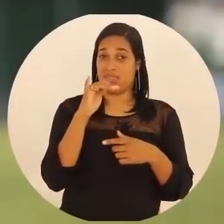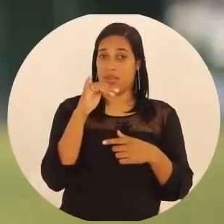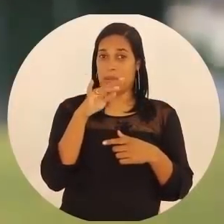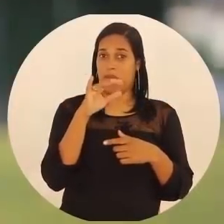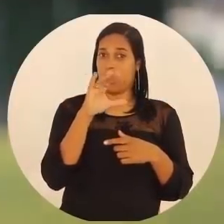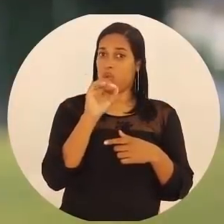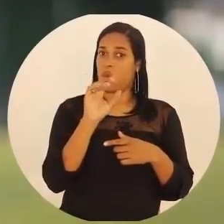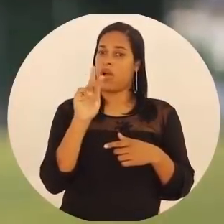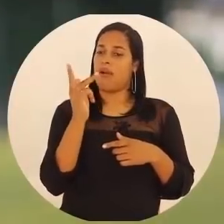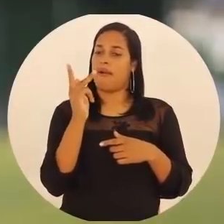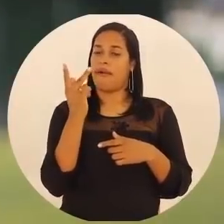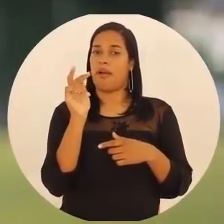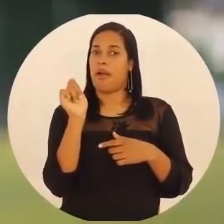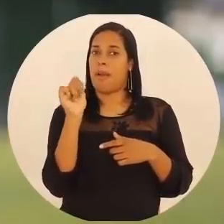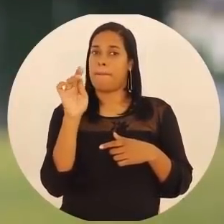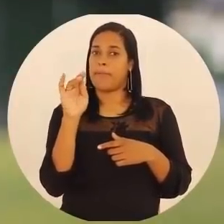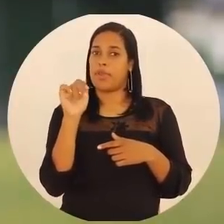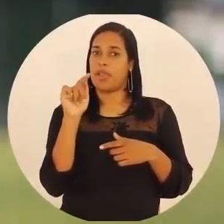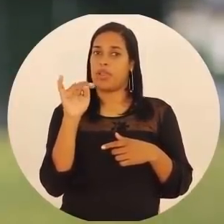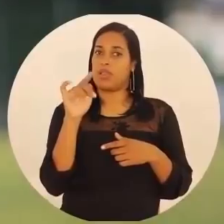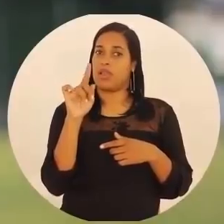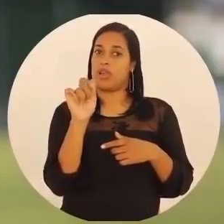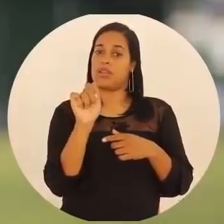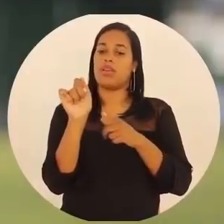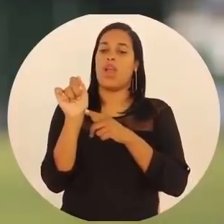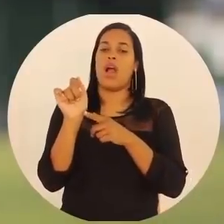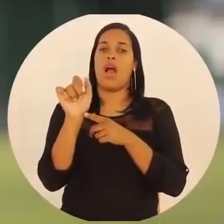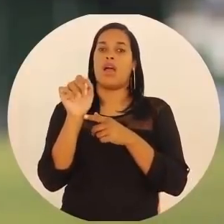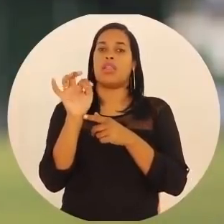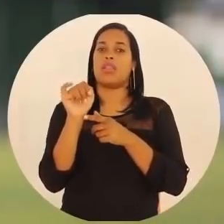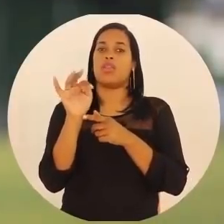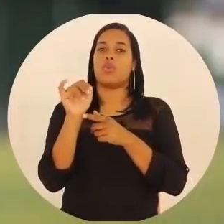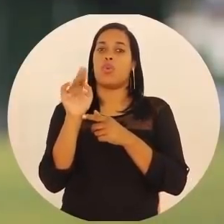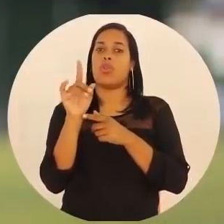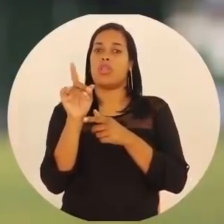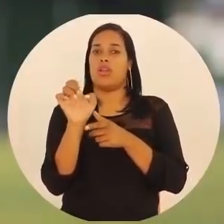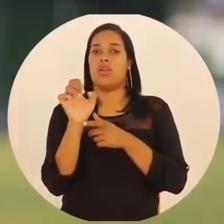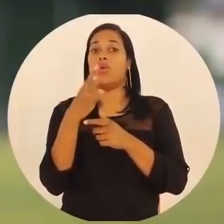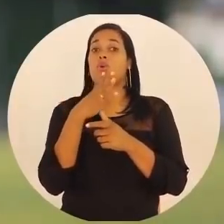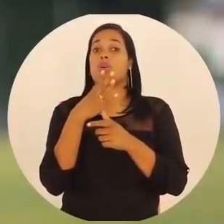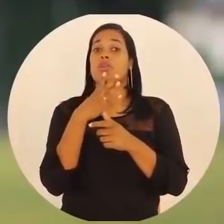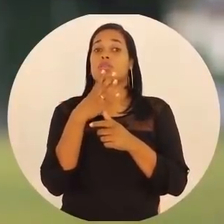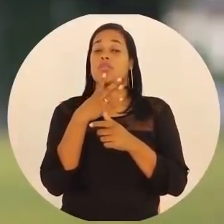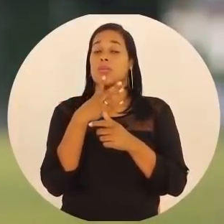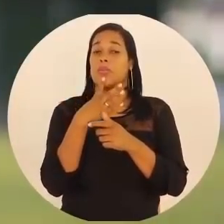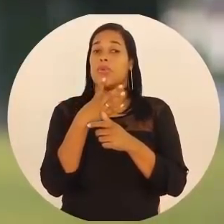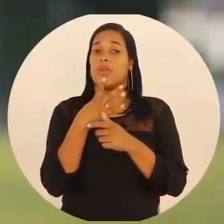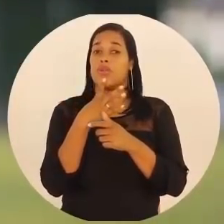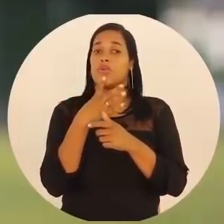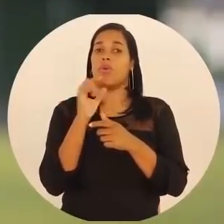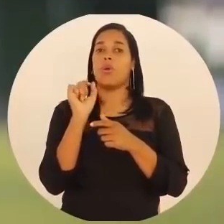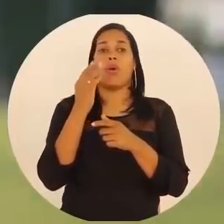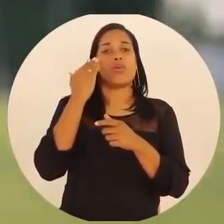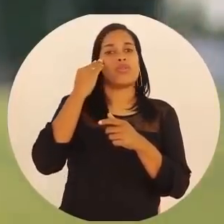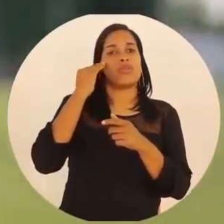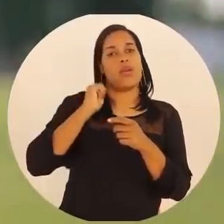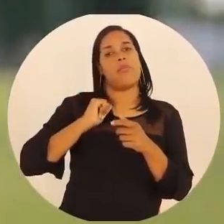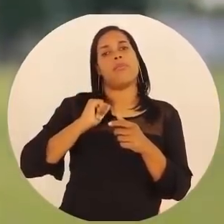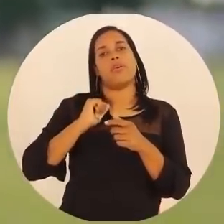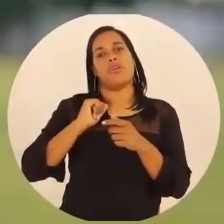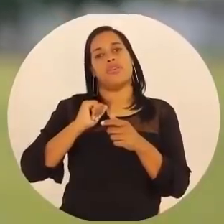o H, habilidade e o A, de atitude. Então, o conhecimento é o saber,